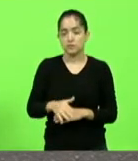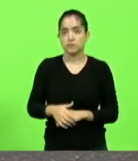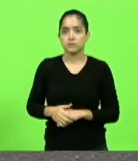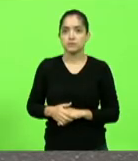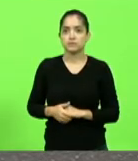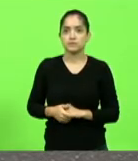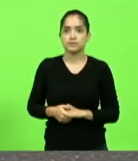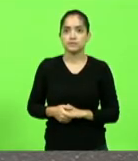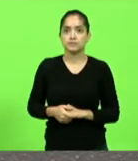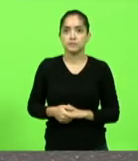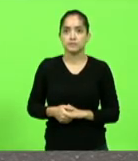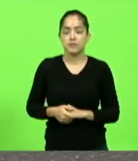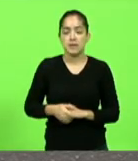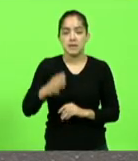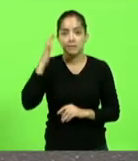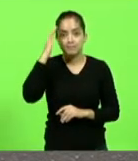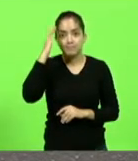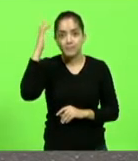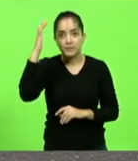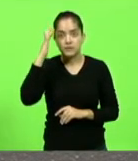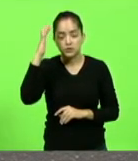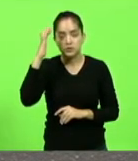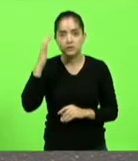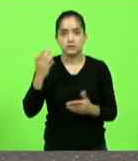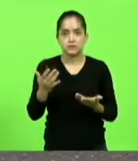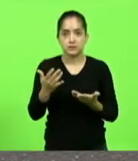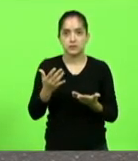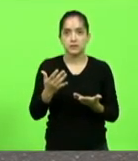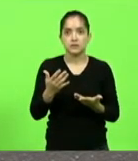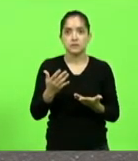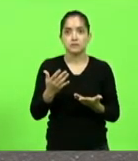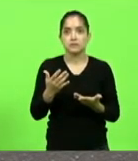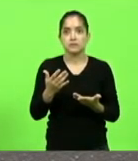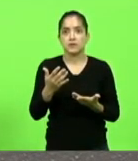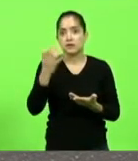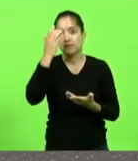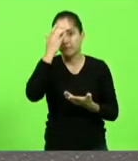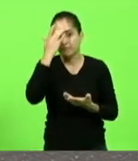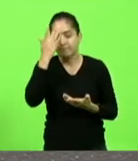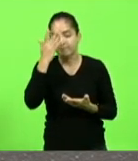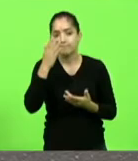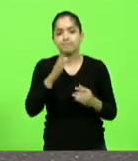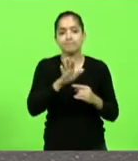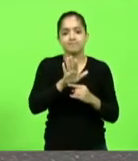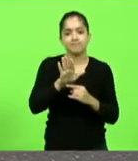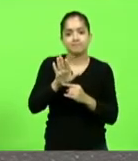imagina se nós deputada Marlene facilitarmos as coisas